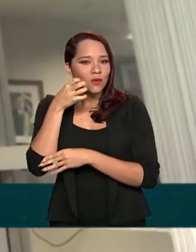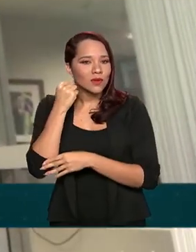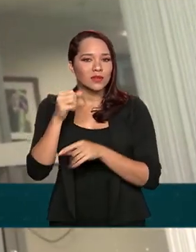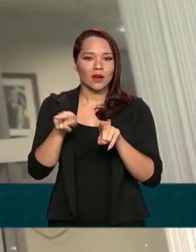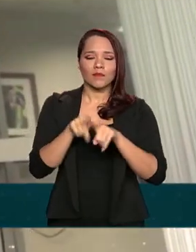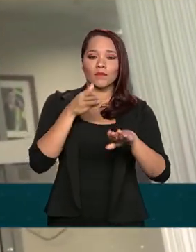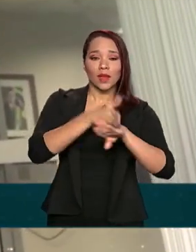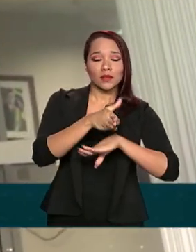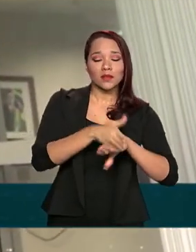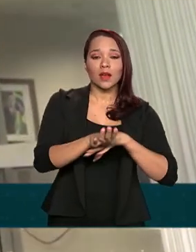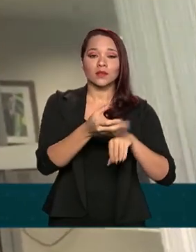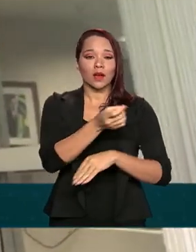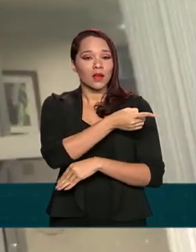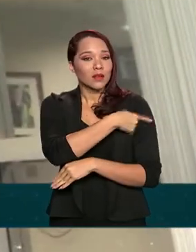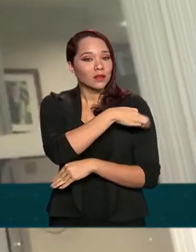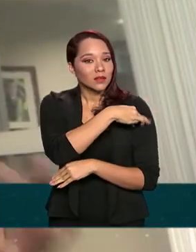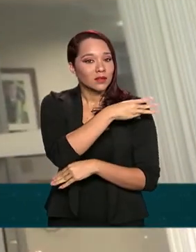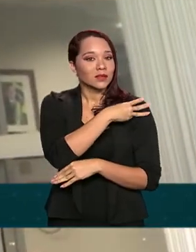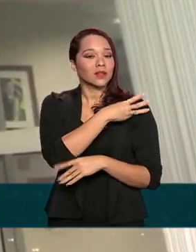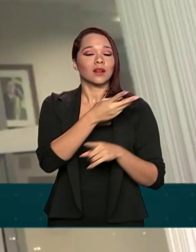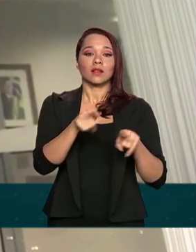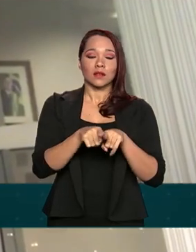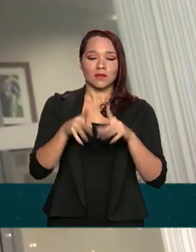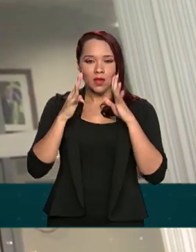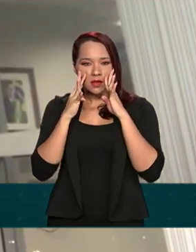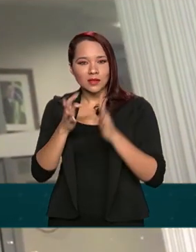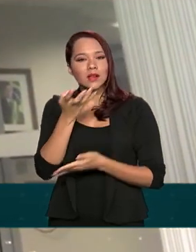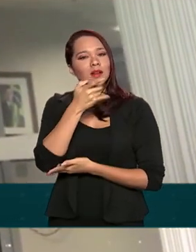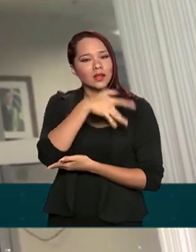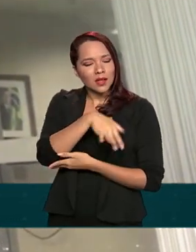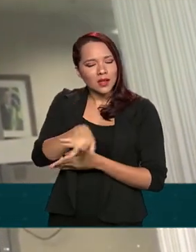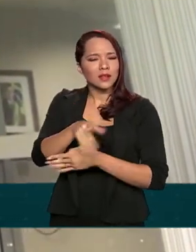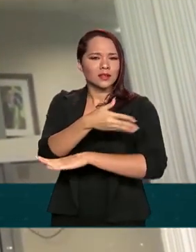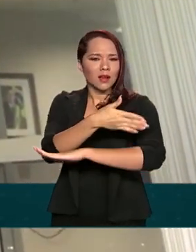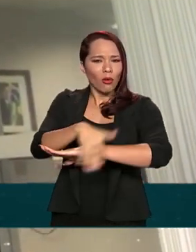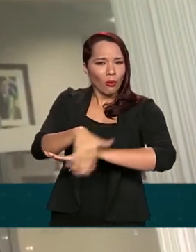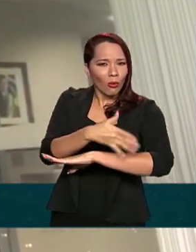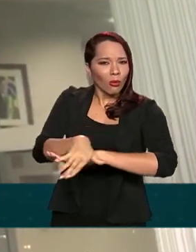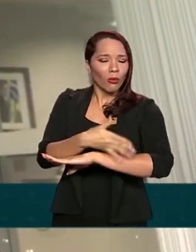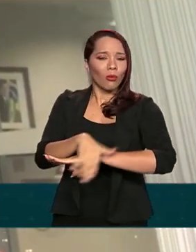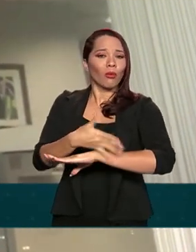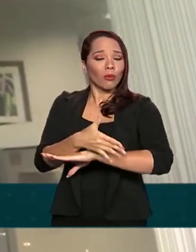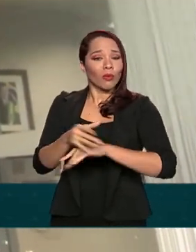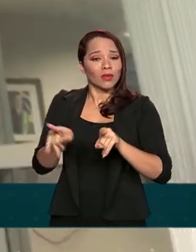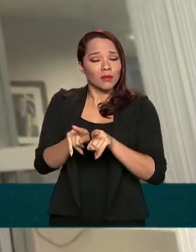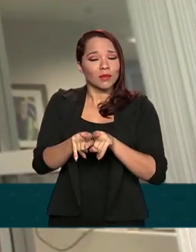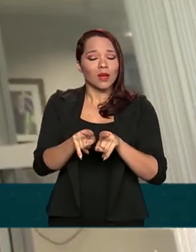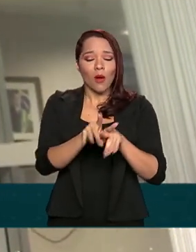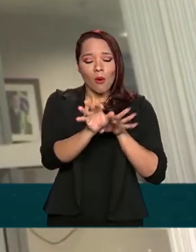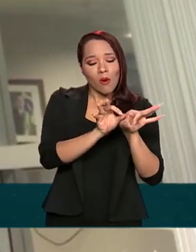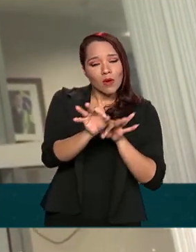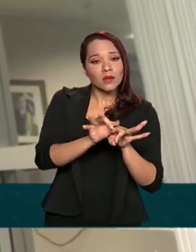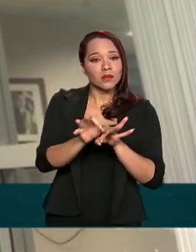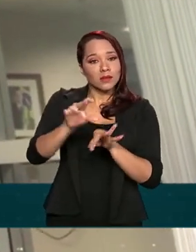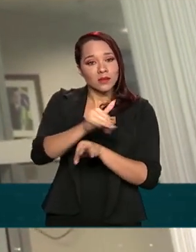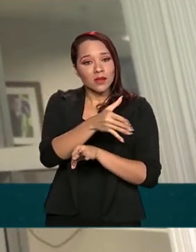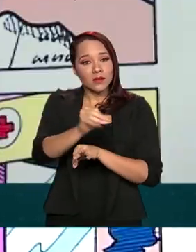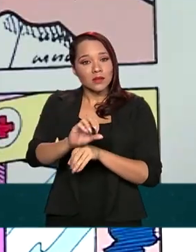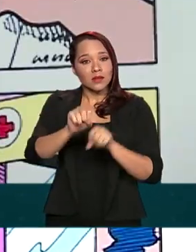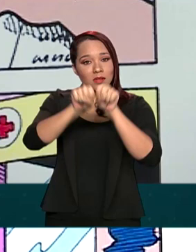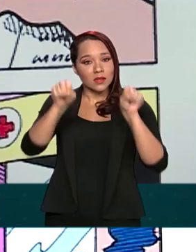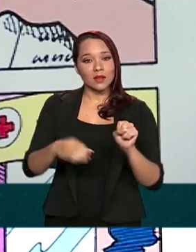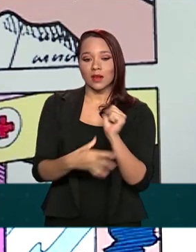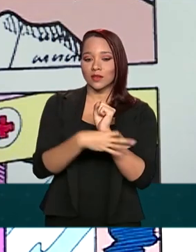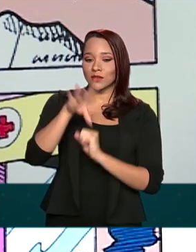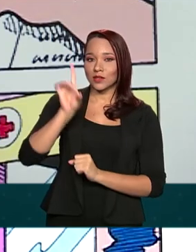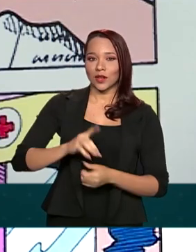o acesso à educação fundamental, a atenção às crianças em situação de rua, a organização e atuação do sistema de garantia de